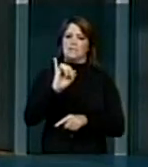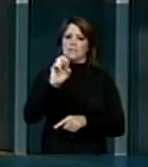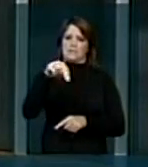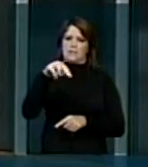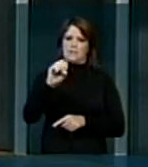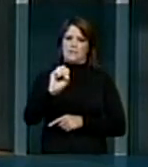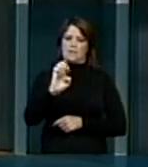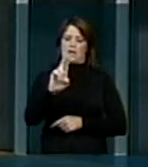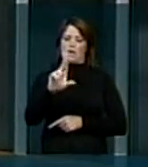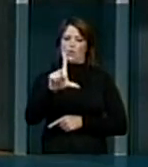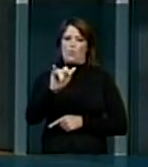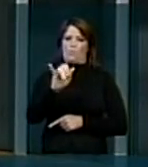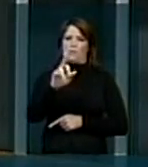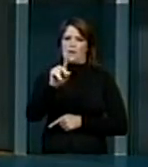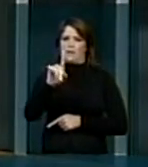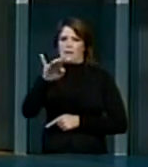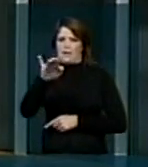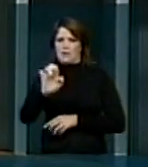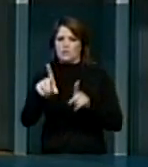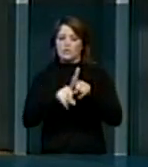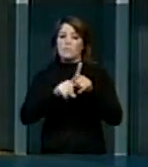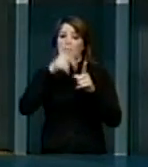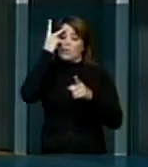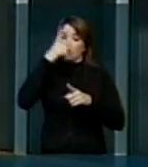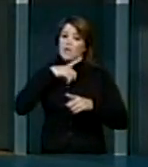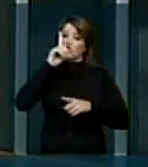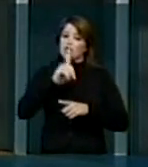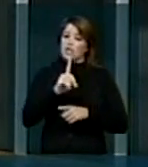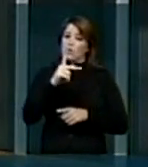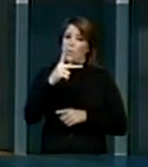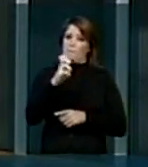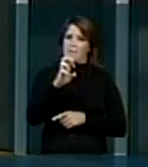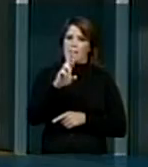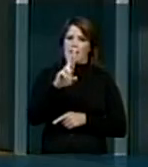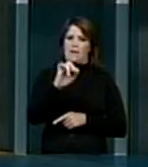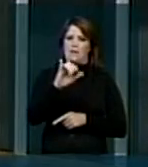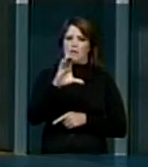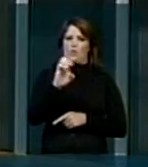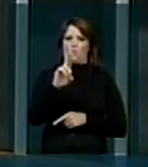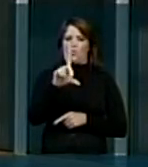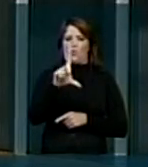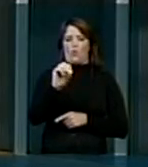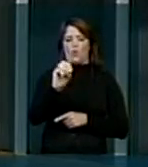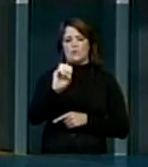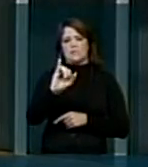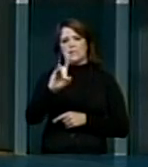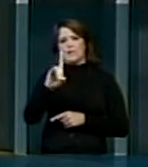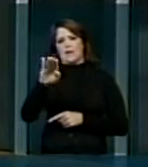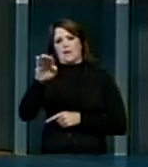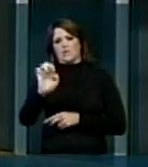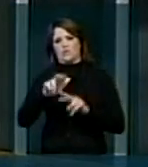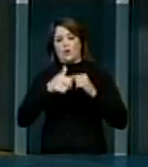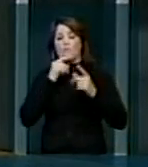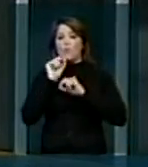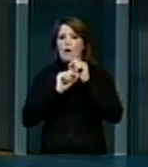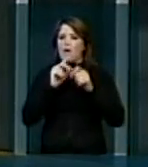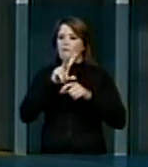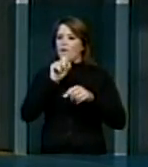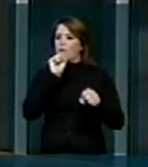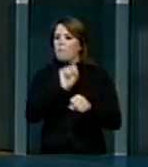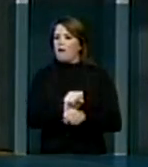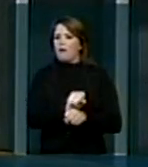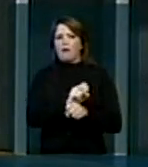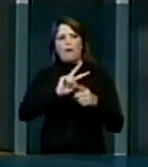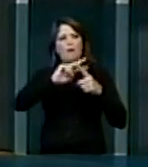e para aqueles que possuem direito adicional de periculosidade. Essa mudança beneficia congelamento desses